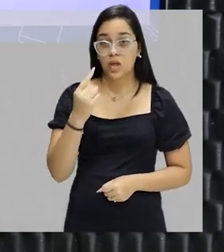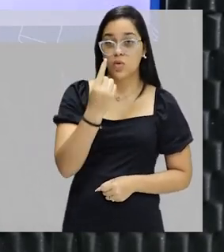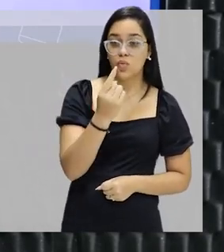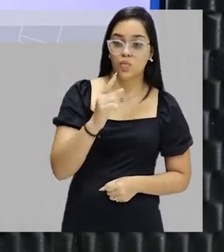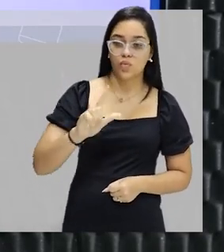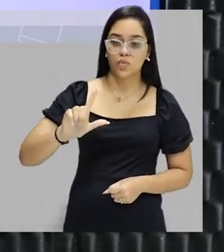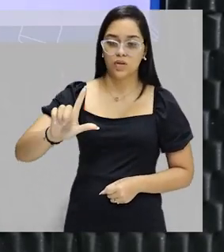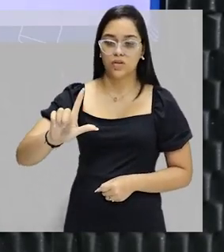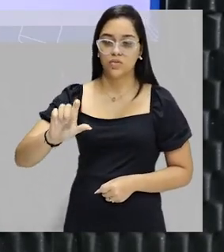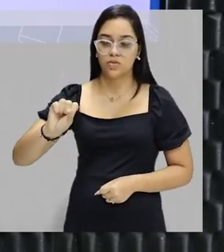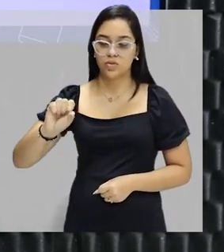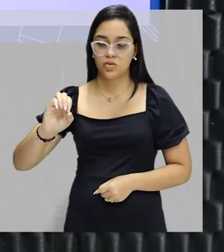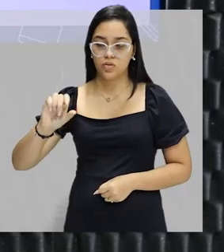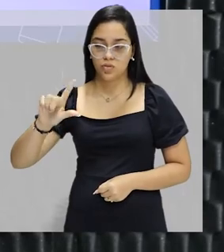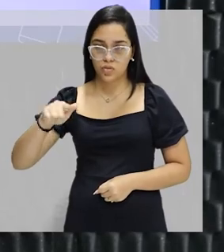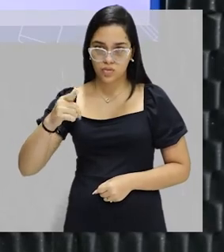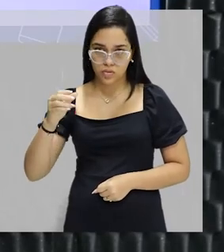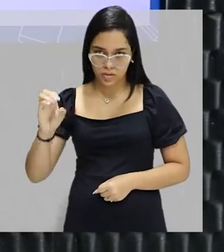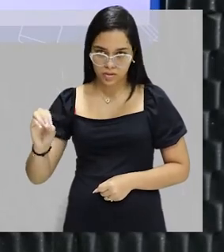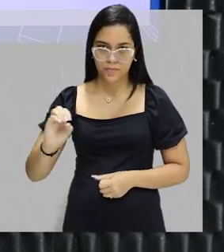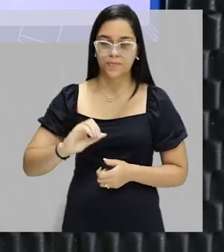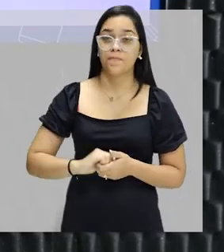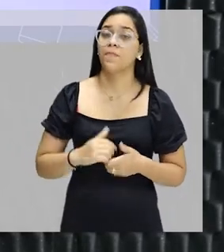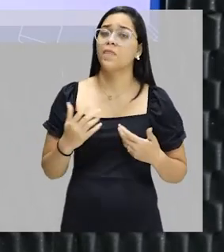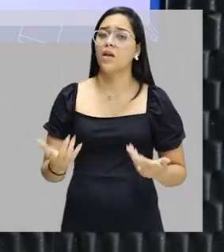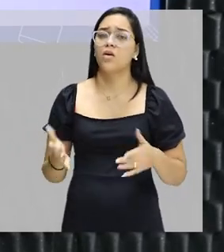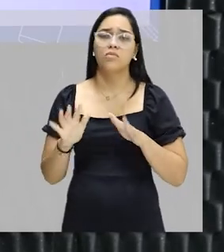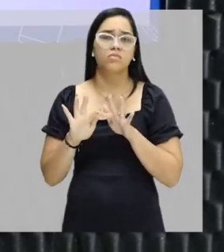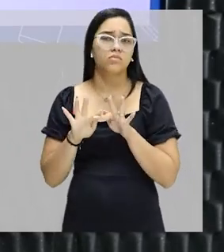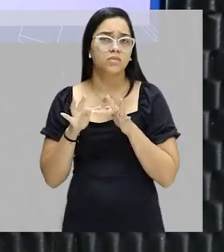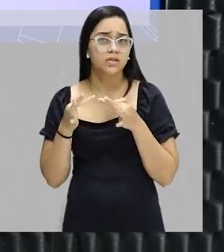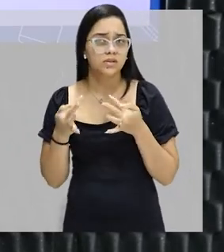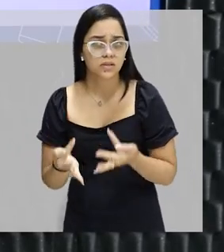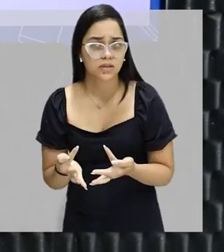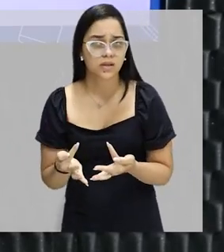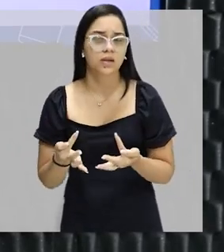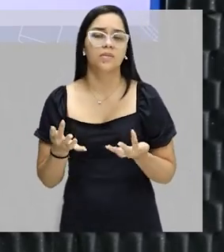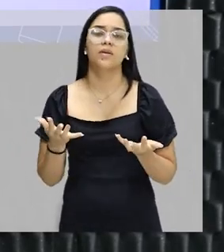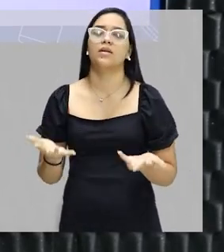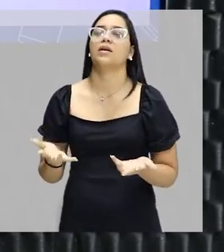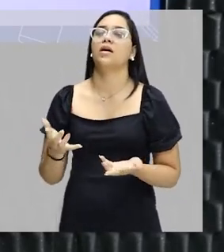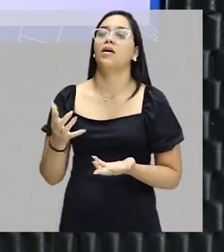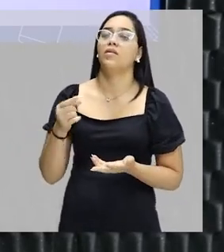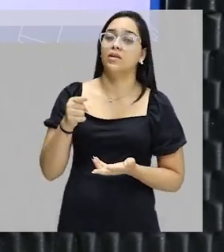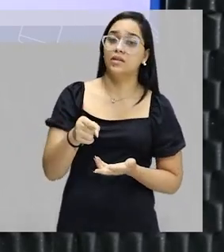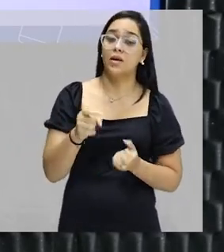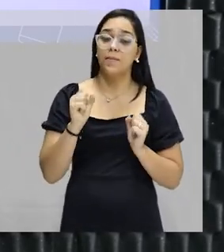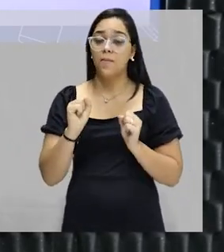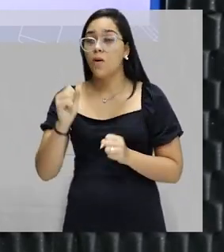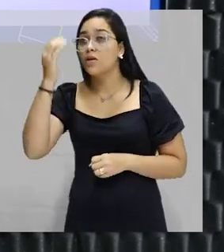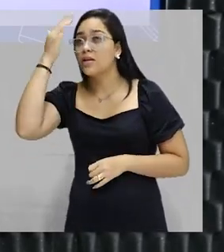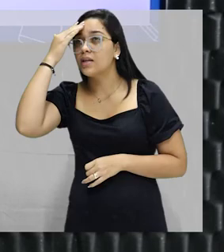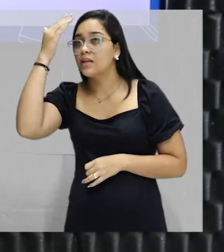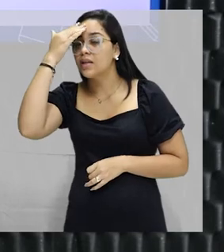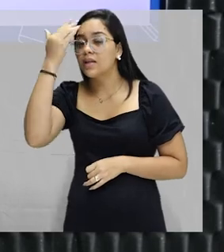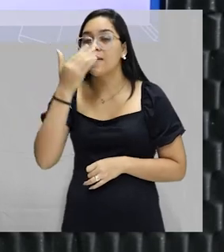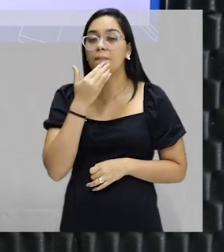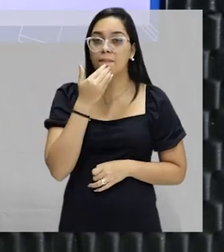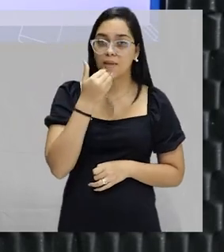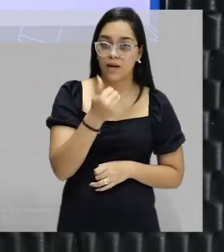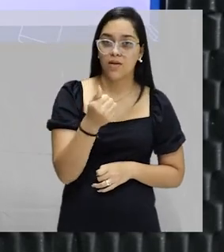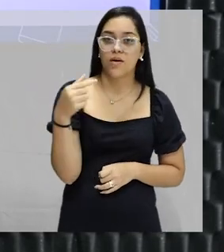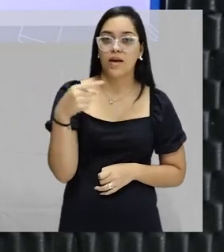litro de solução, ok? Bem simples, mas assim você compreende melhor